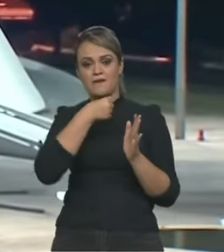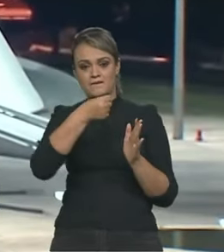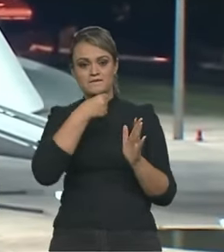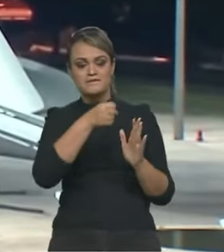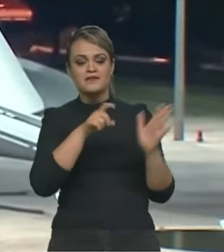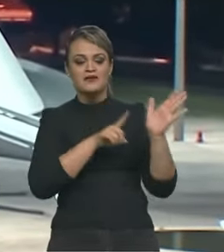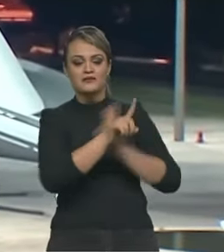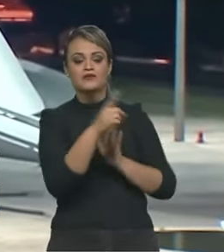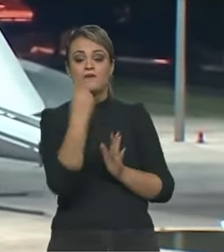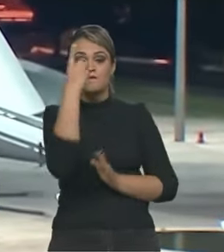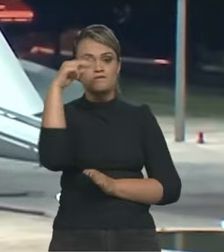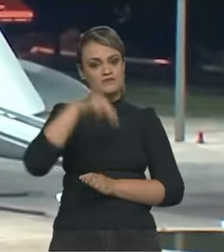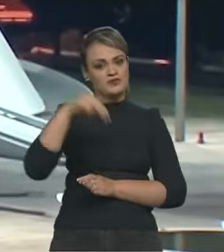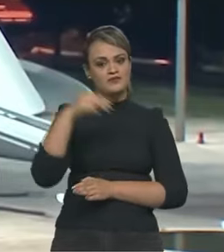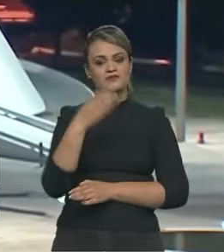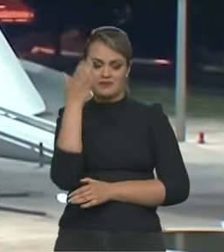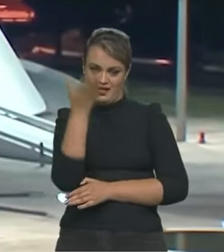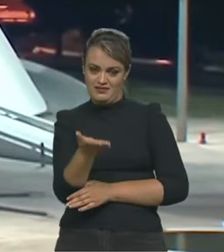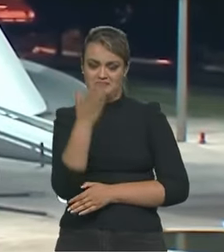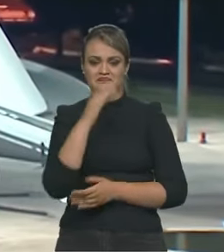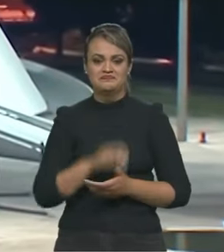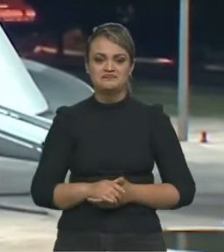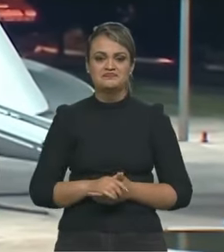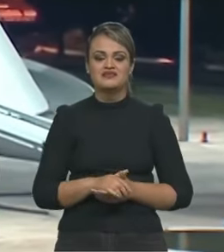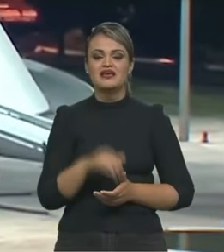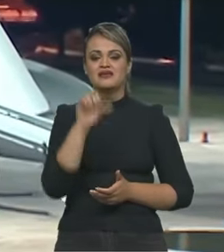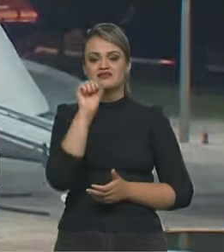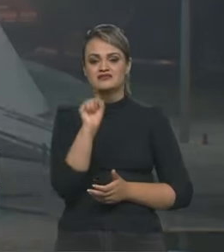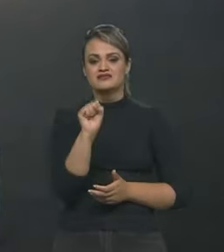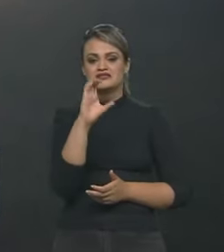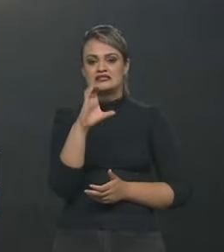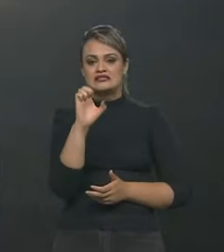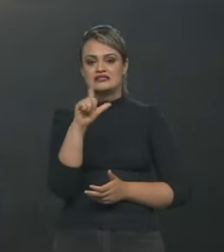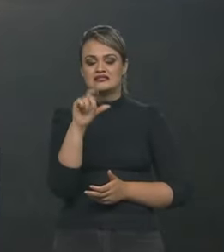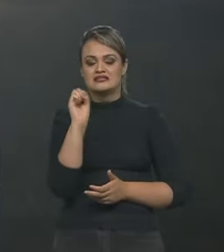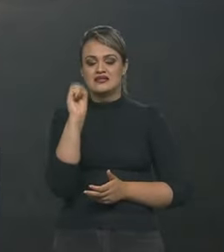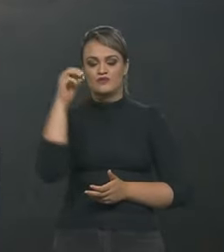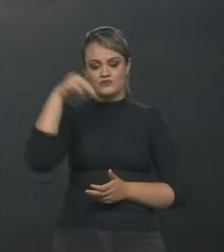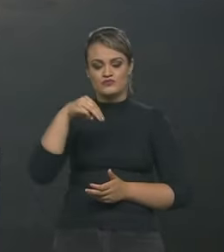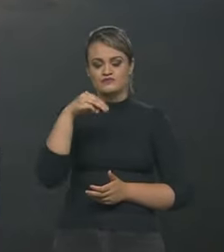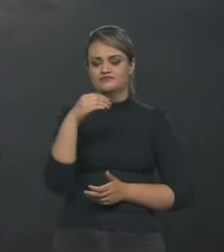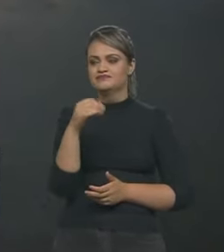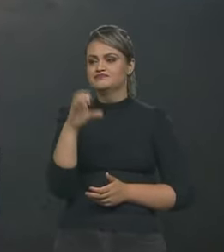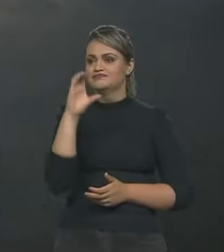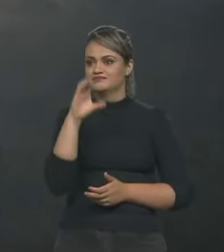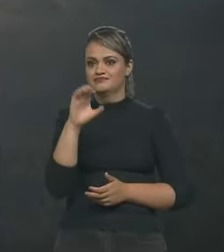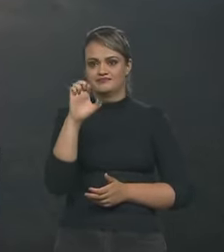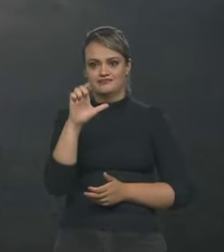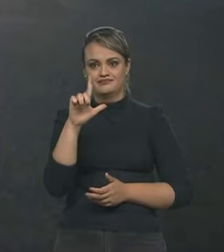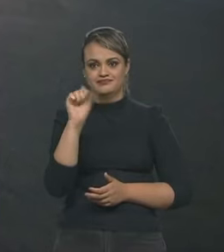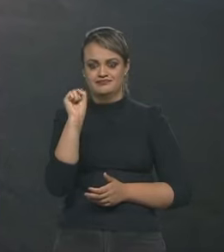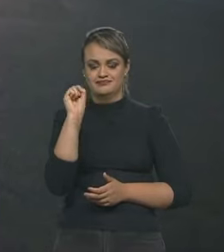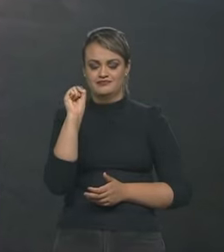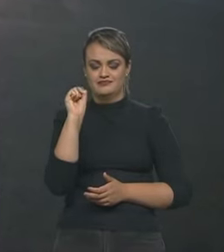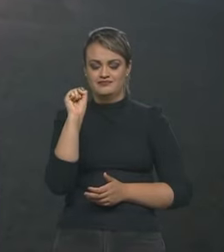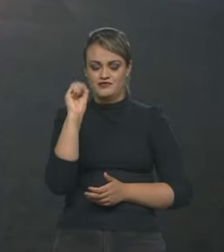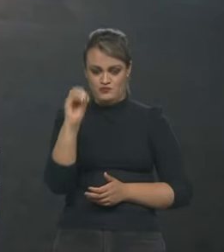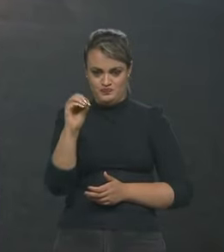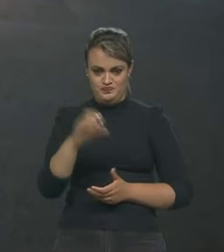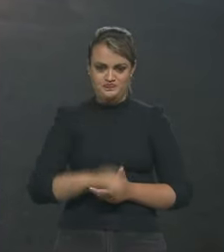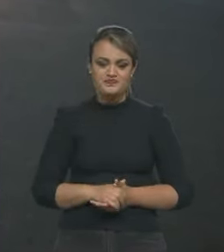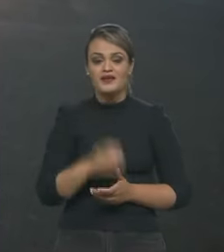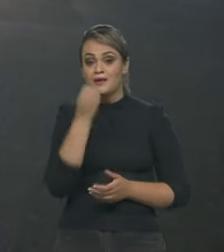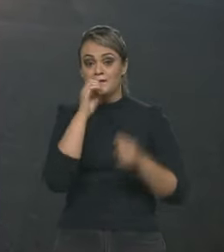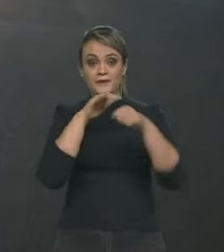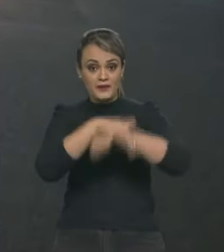fazer perguntas de até um minuto para o nosso convidado. Celso Miranda, qual é a sua primeira pergunta para o Nelson Piquet? Boa noite a todos.